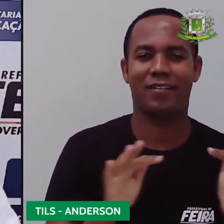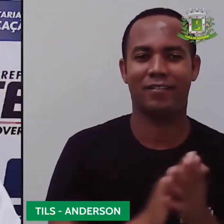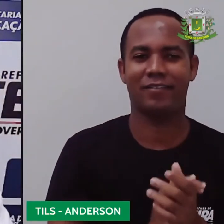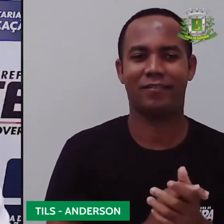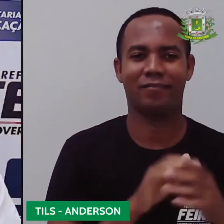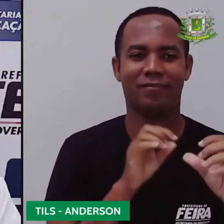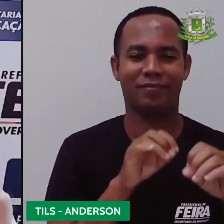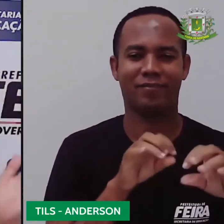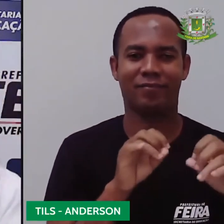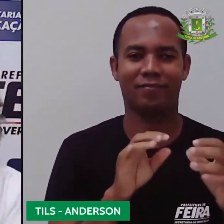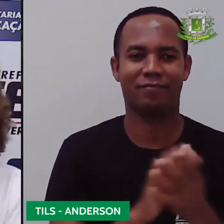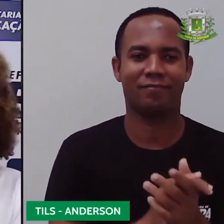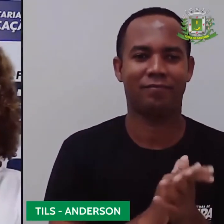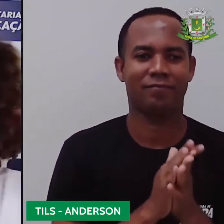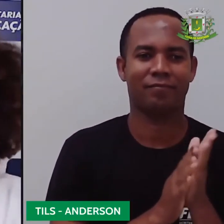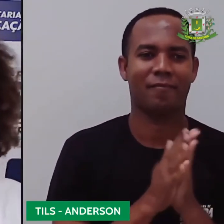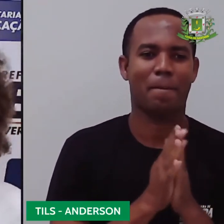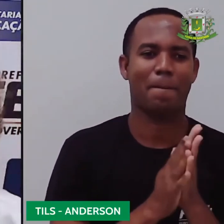com a educação.